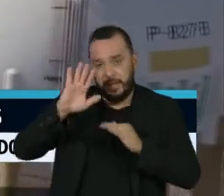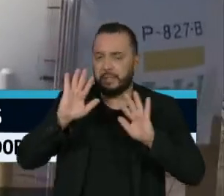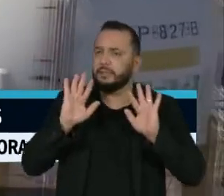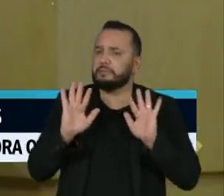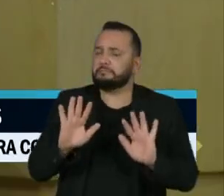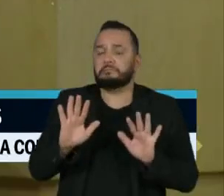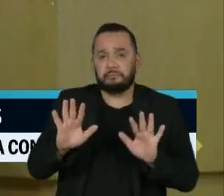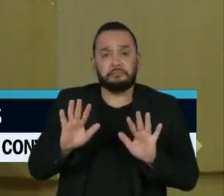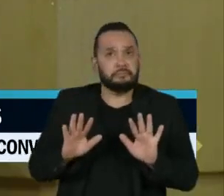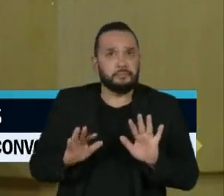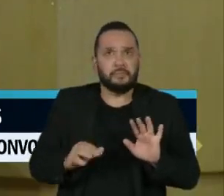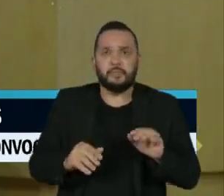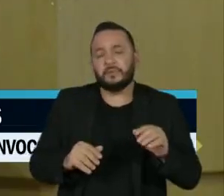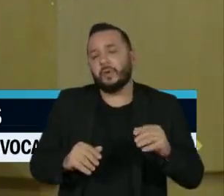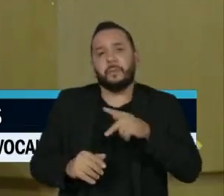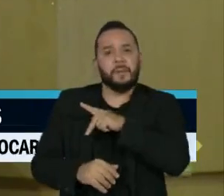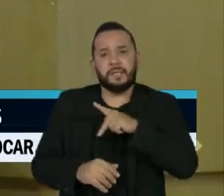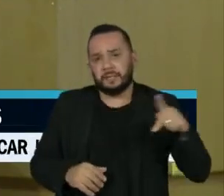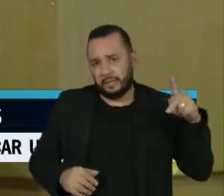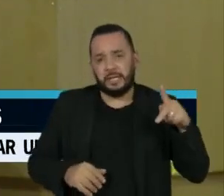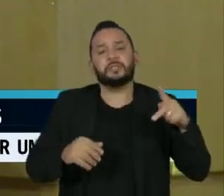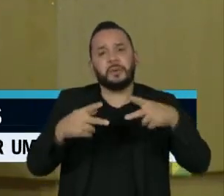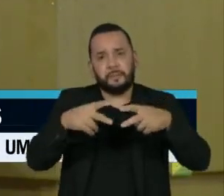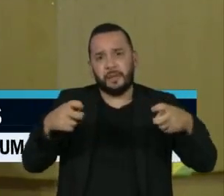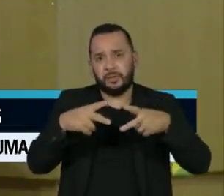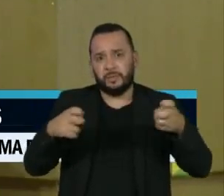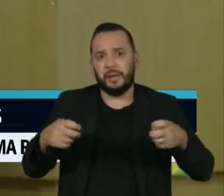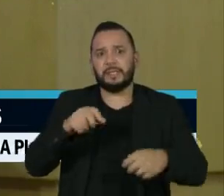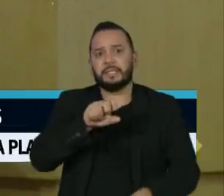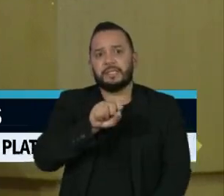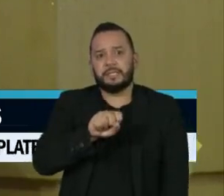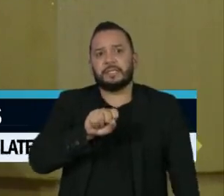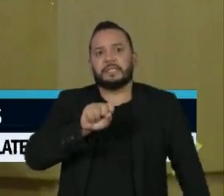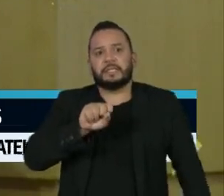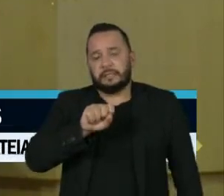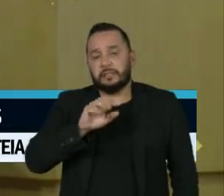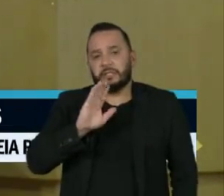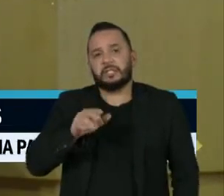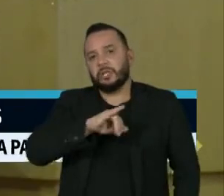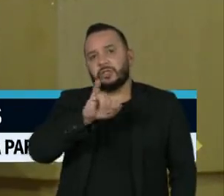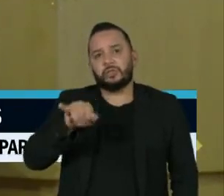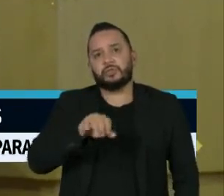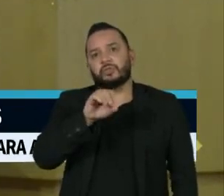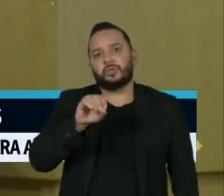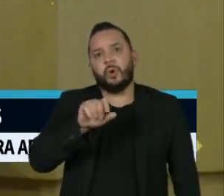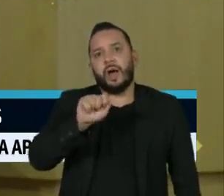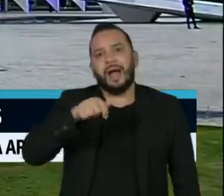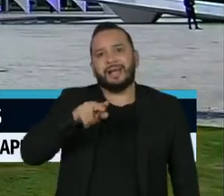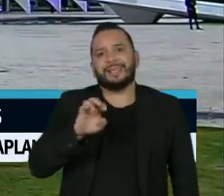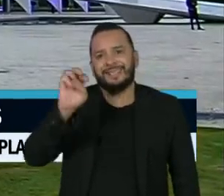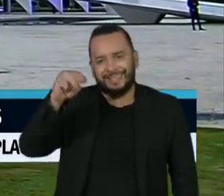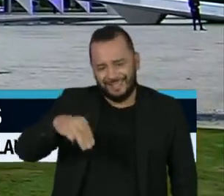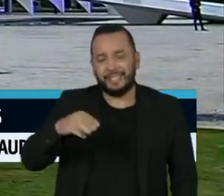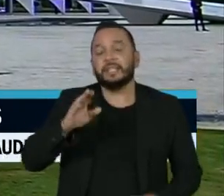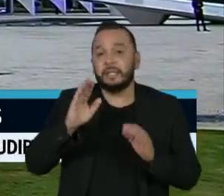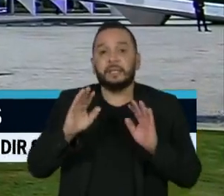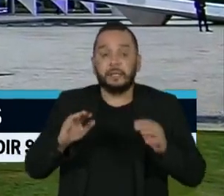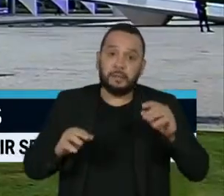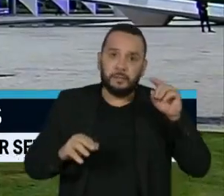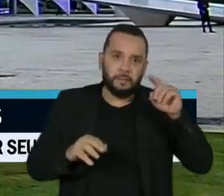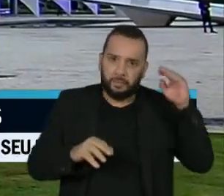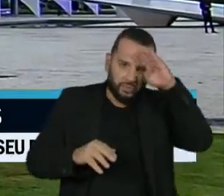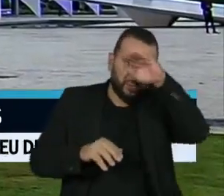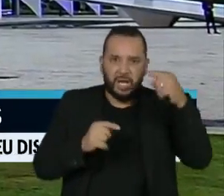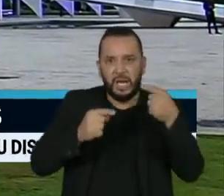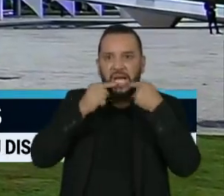na política de preços, O presidente da Petrobras, general Joaquim da Silva e Luna, tem sido alvo do Palácio do Planalto.